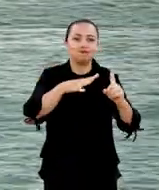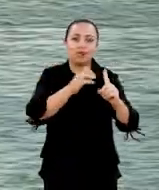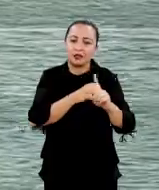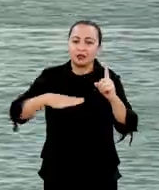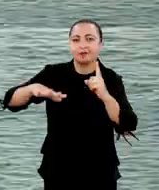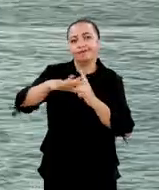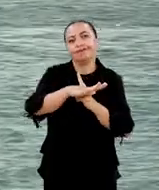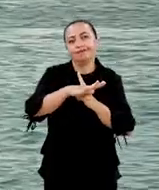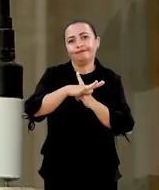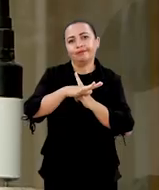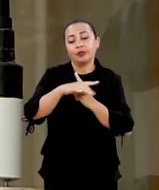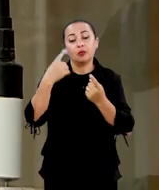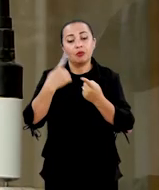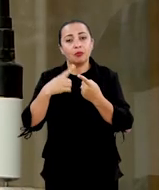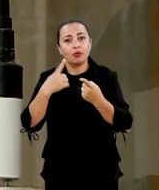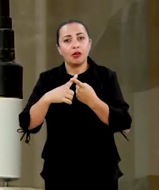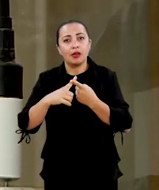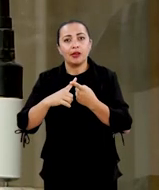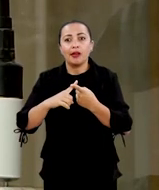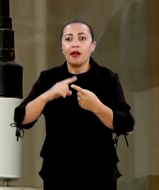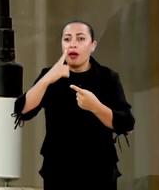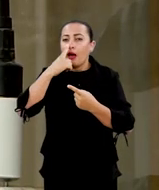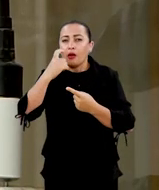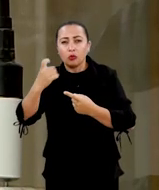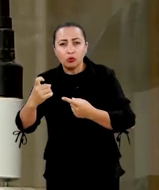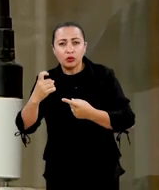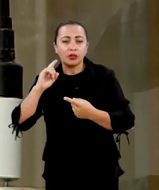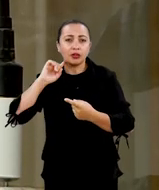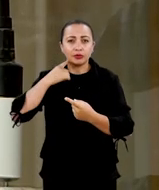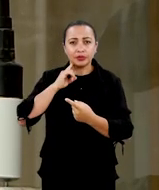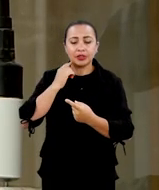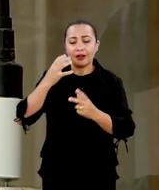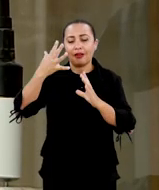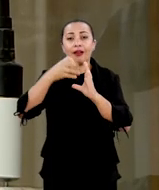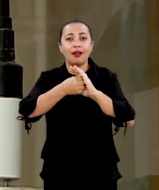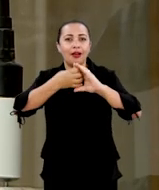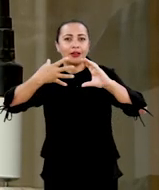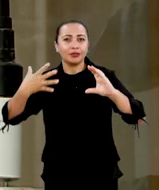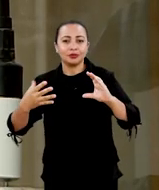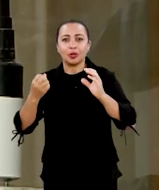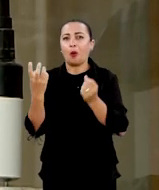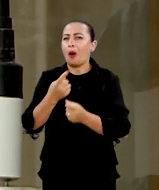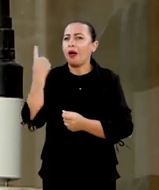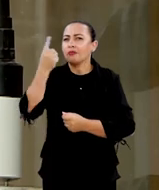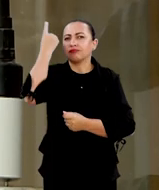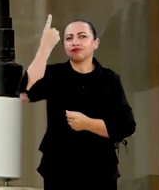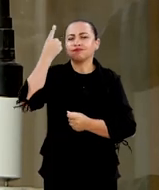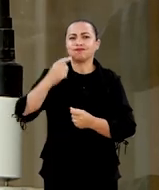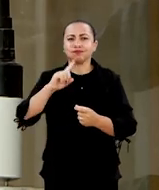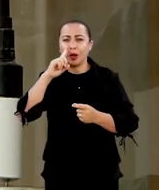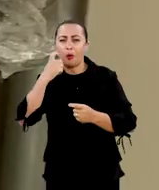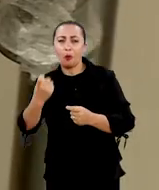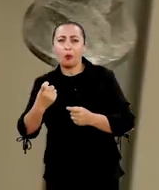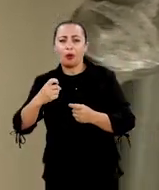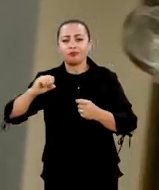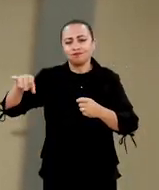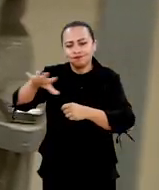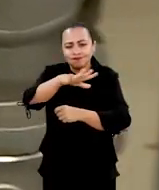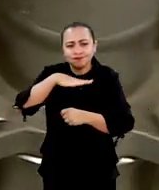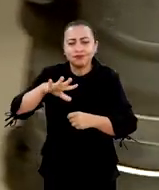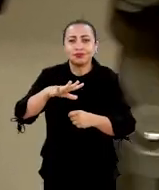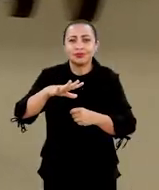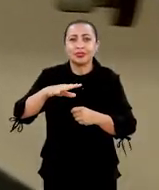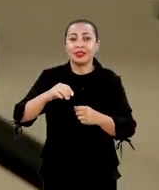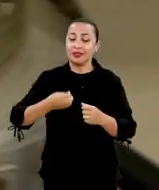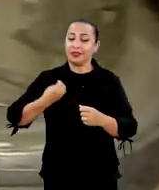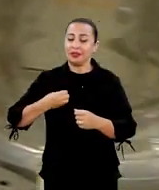ambiental. Isso porque os resíduos da produção são caracterizados com alta carga poluidora, sobretudo em